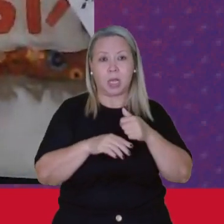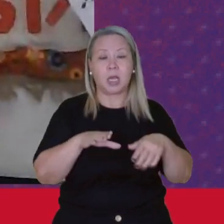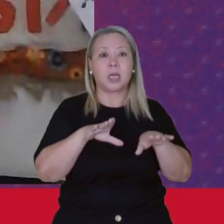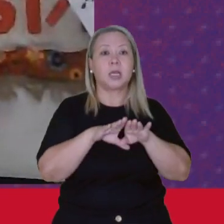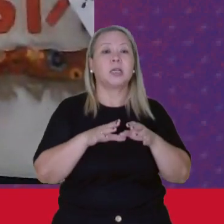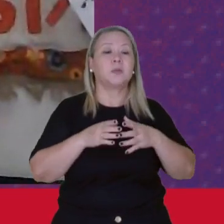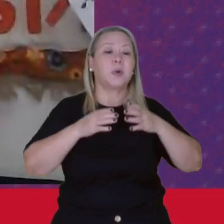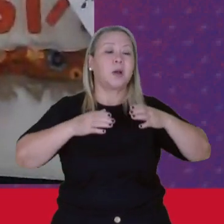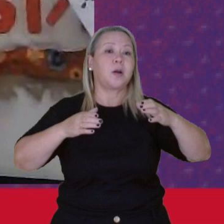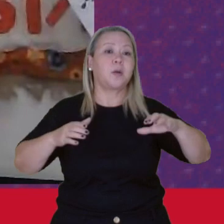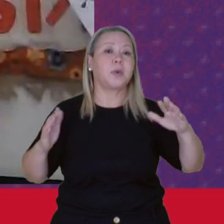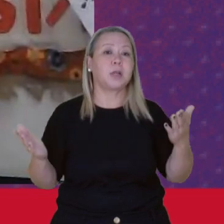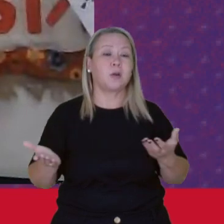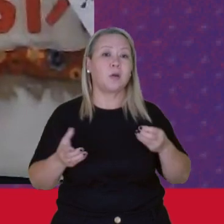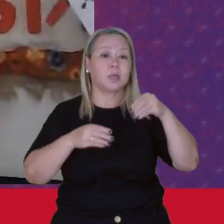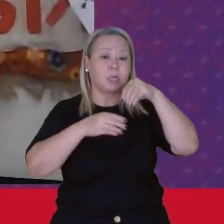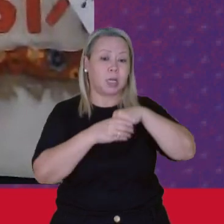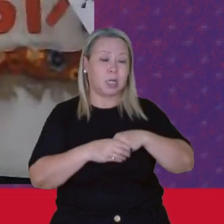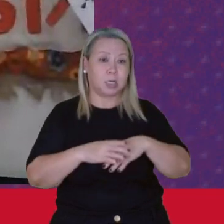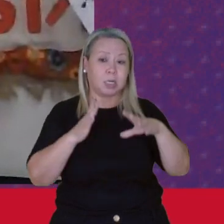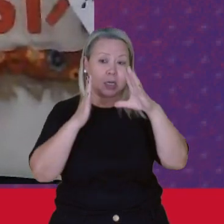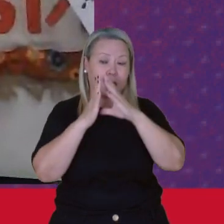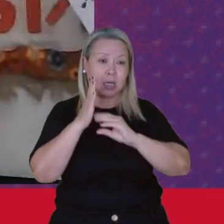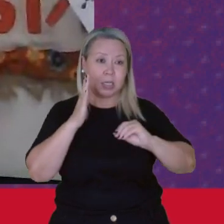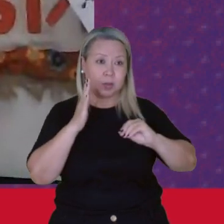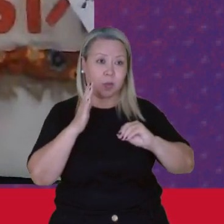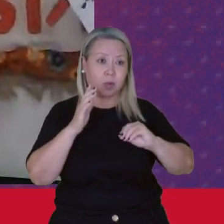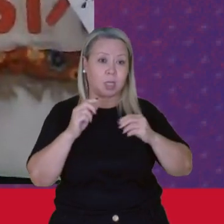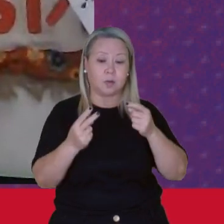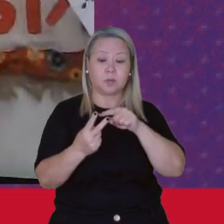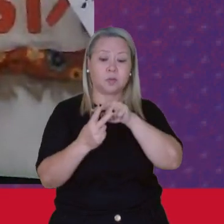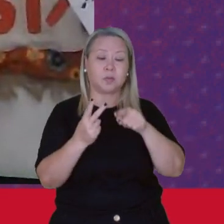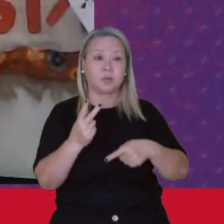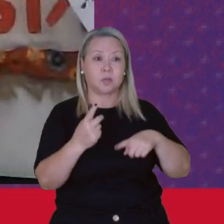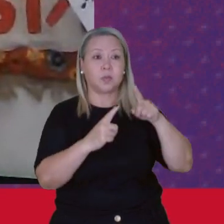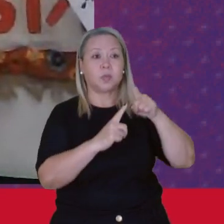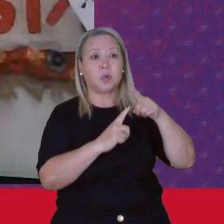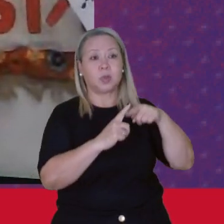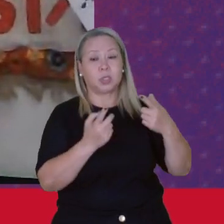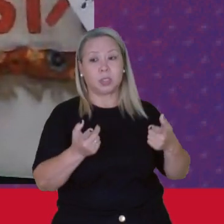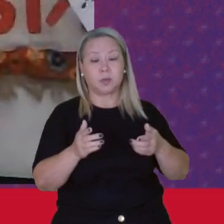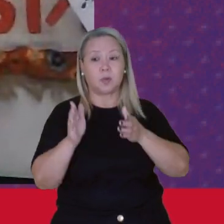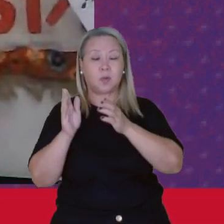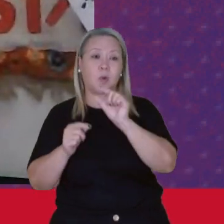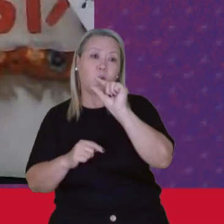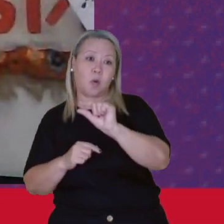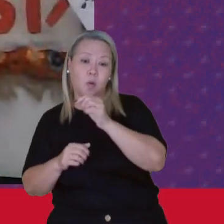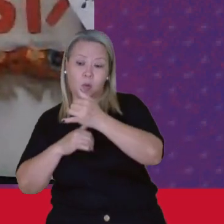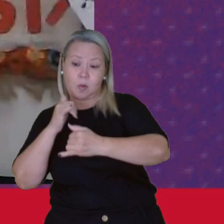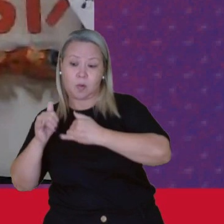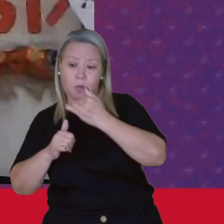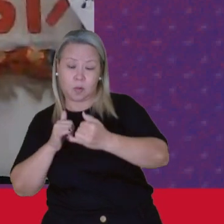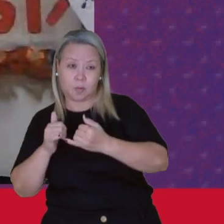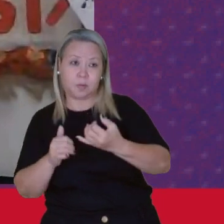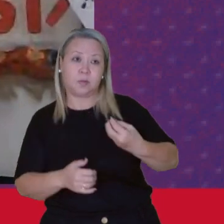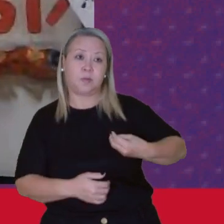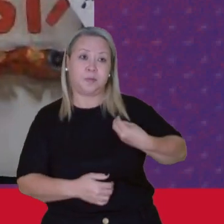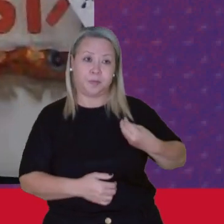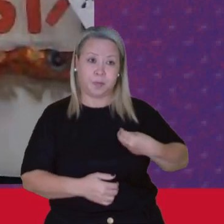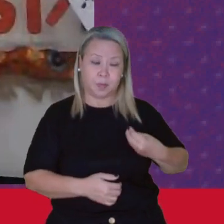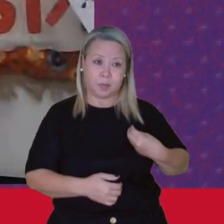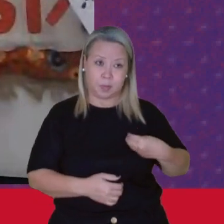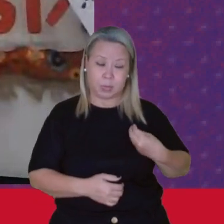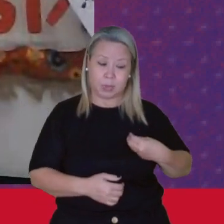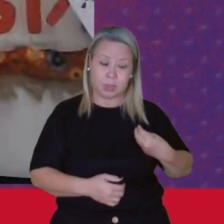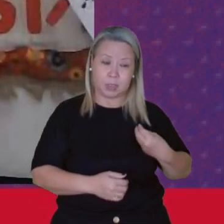ampliando Agora que entra Nesse modelo híbrido Que tem se dito Aí onde Metade da vida Está presencial E metade da vida Está